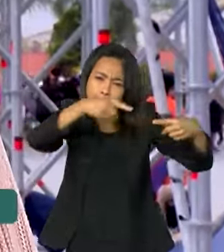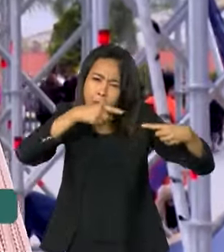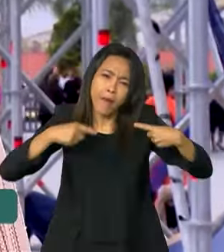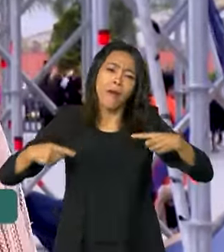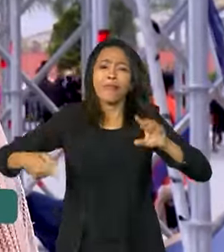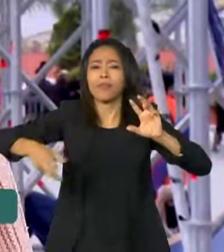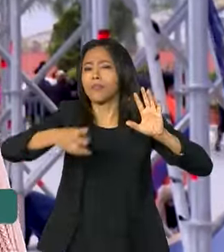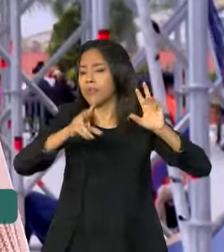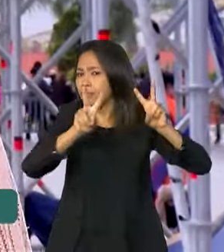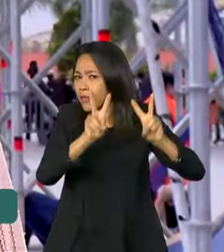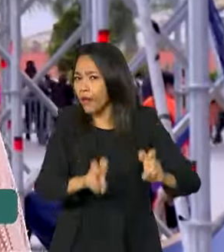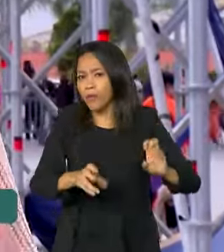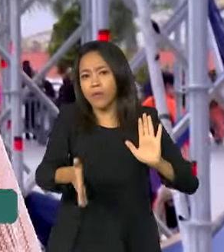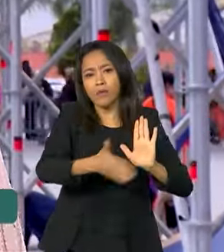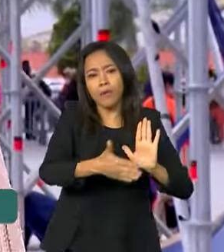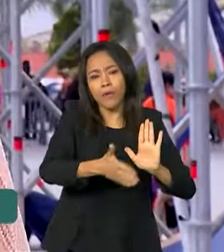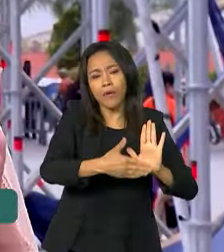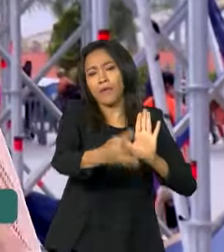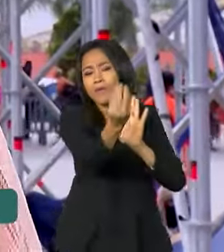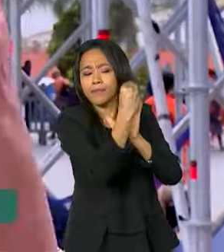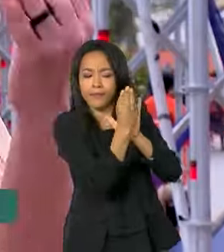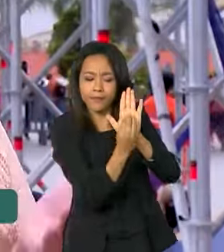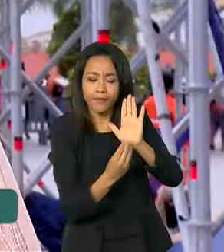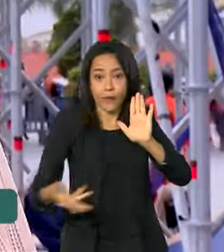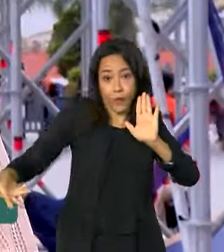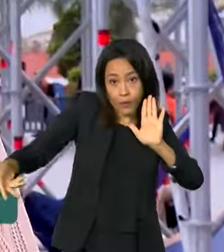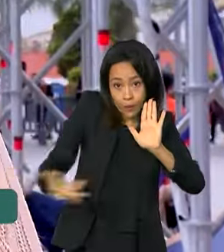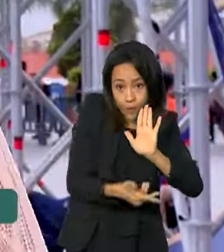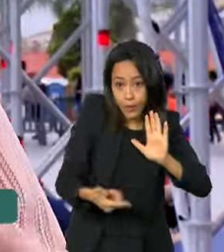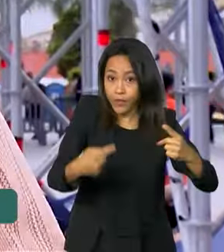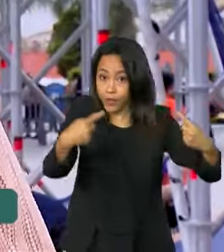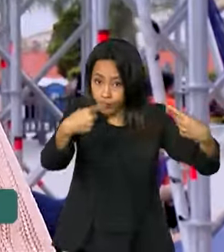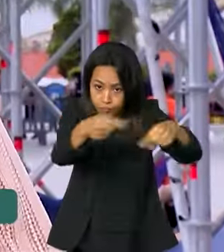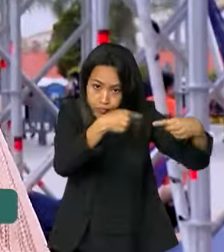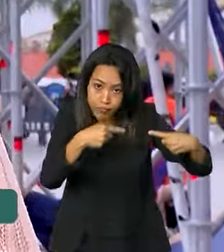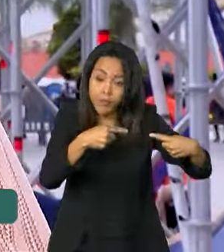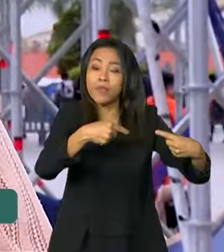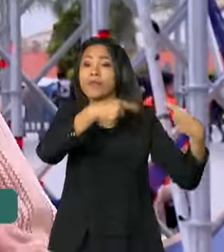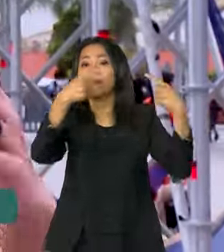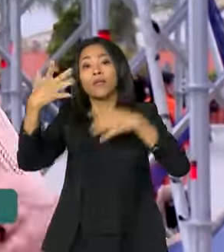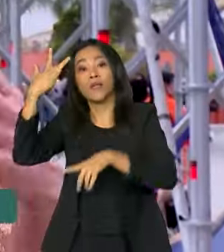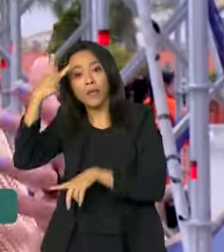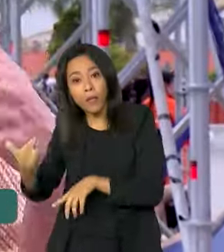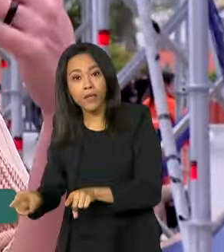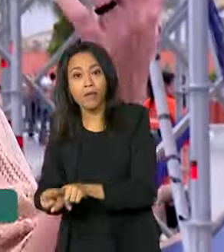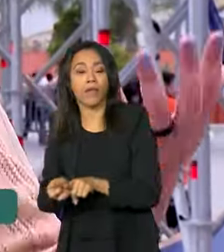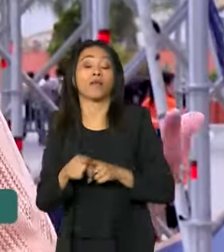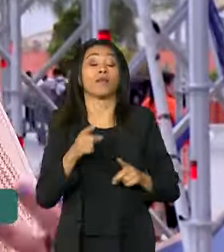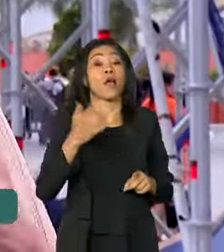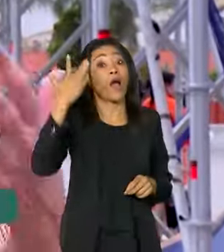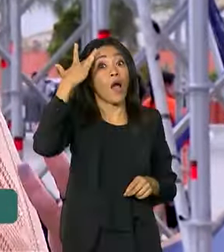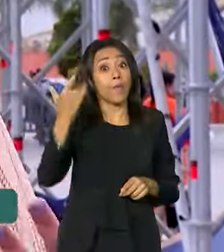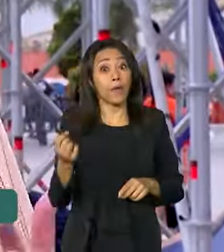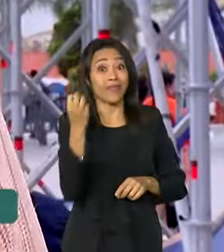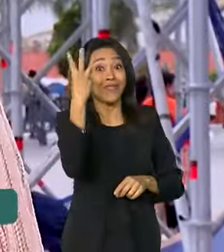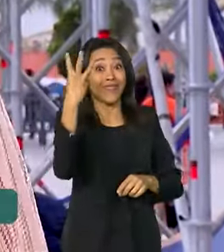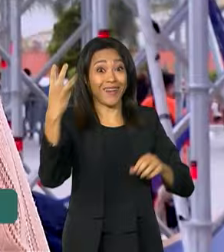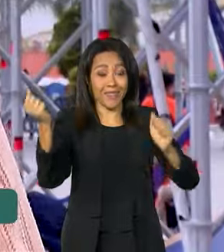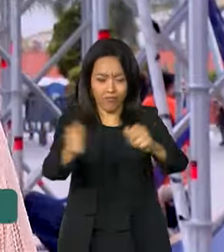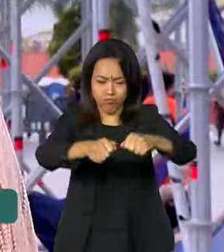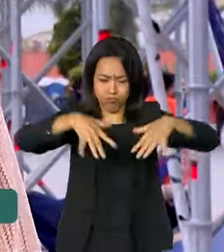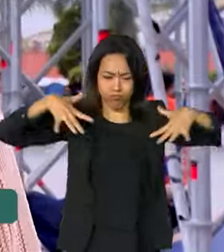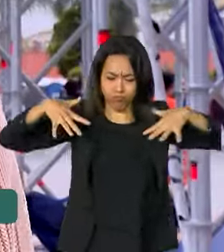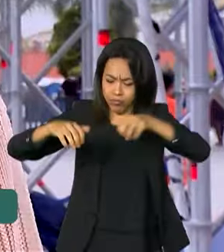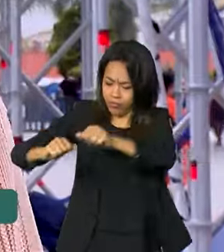assuntos, temáticas, e vão fazer todos esses debates hoje e também amanhã. Amanhã também ocorrem três grandes plenárias, seminários,